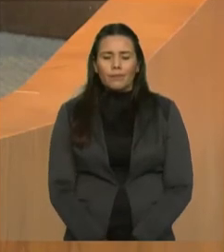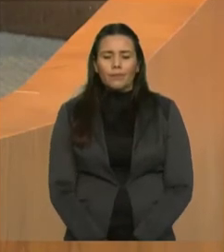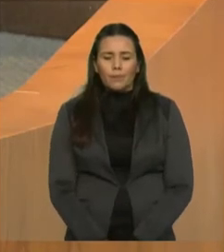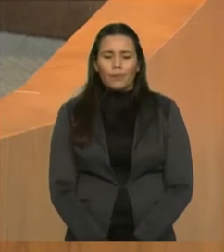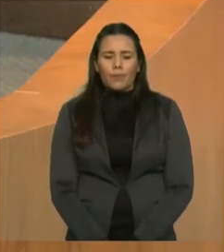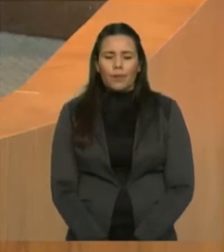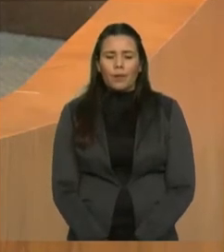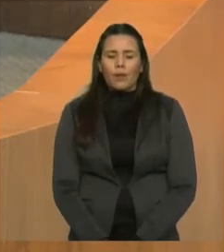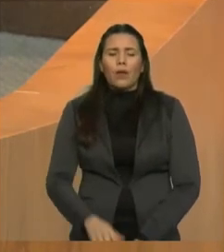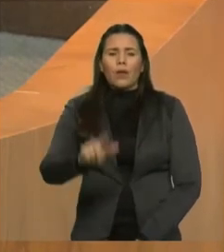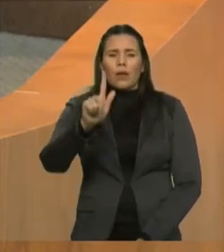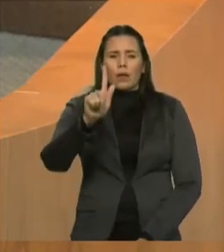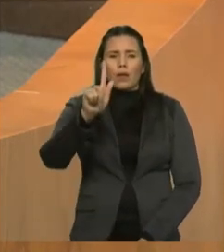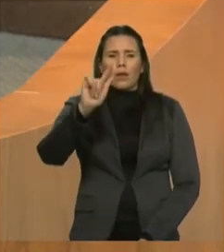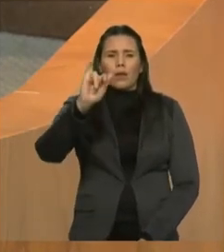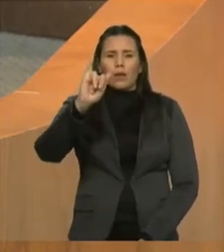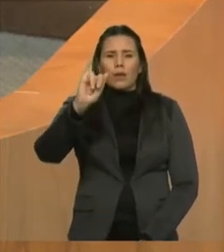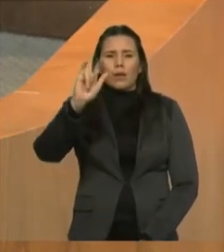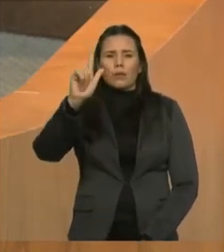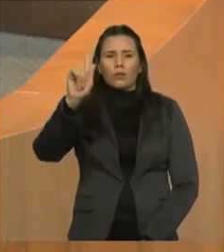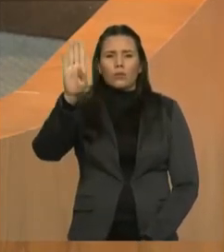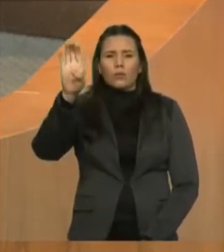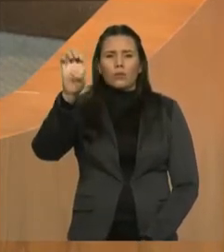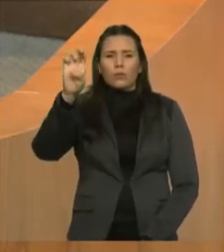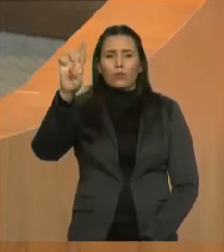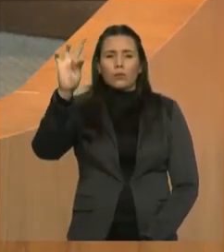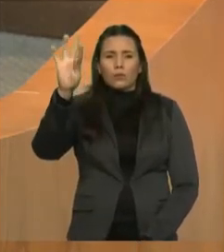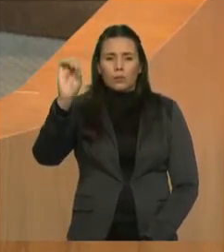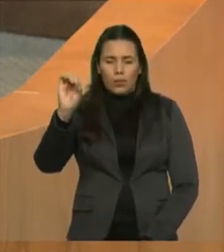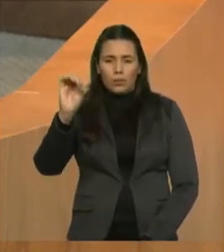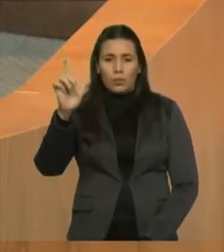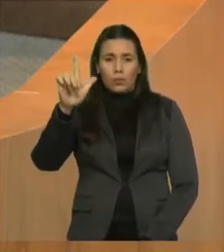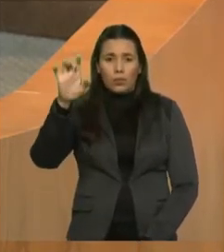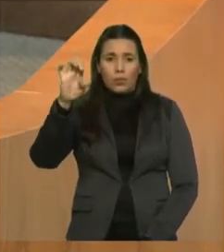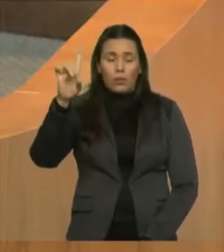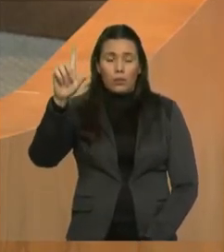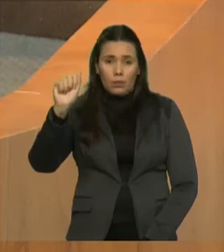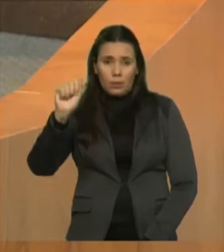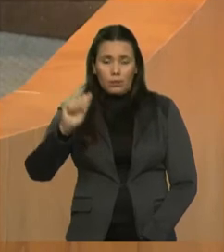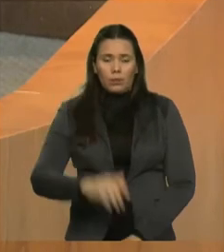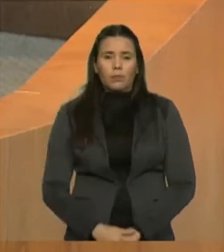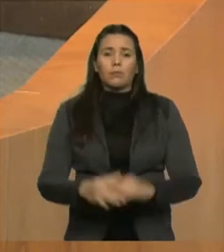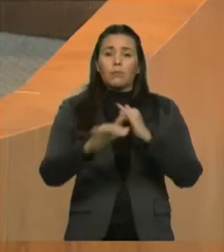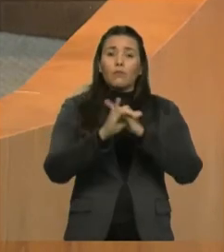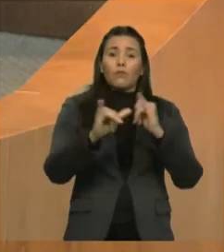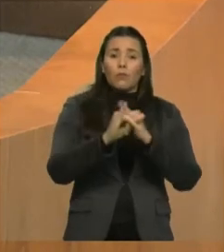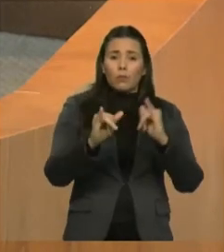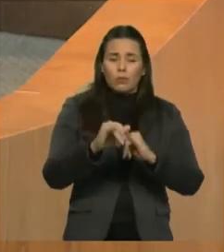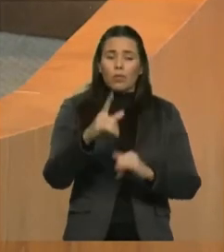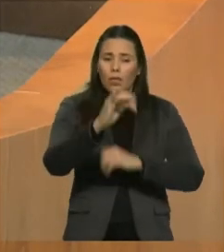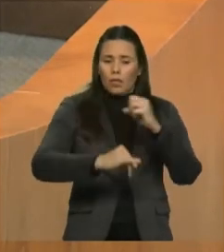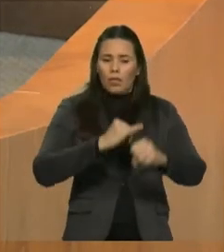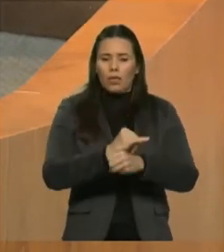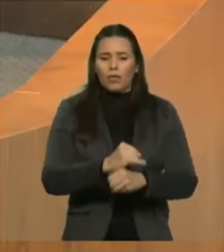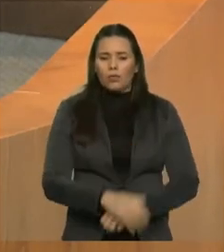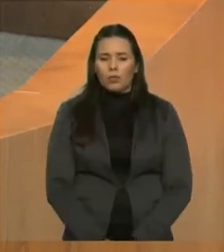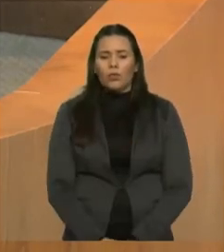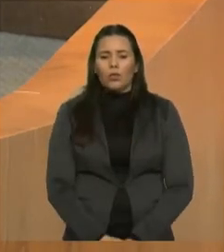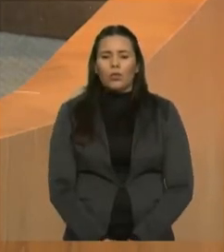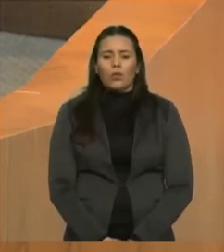Gilberto Leda que o governo do Estado recebeu mais 245 milhões de reais.